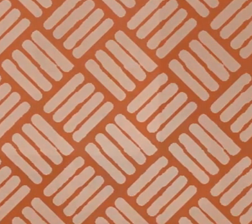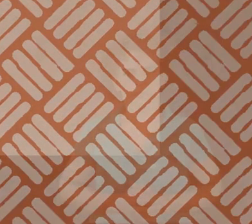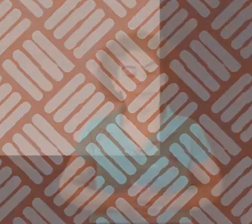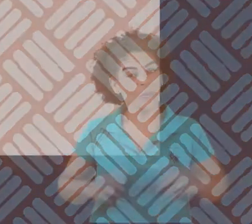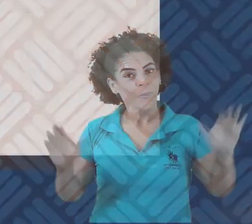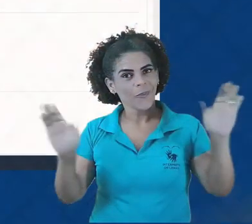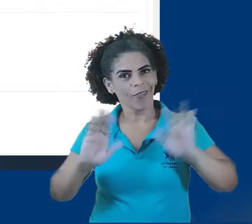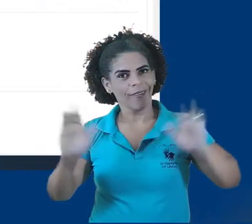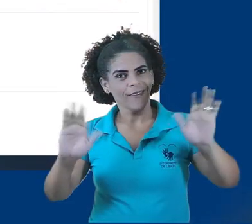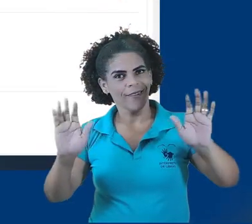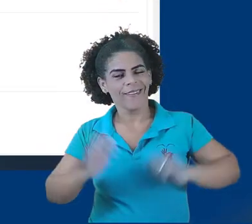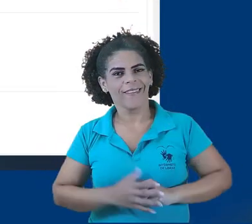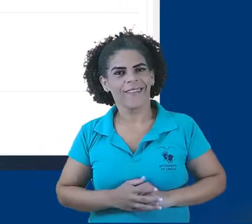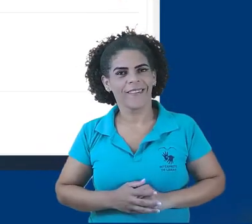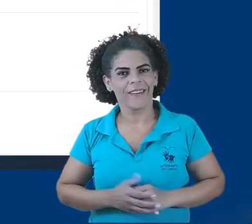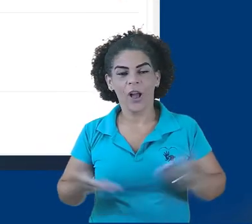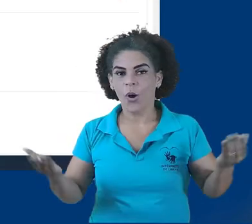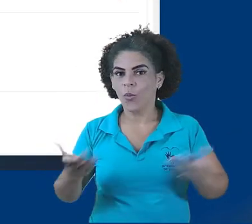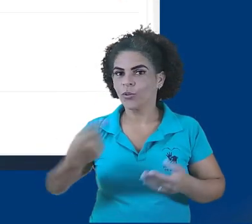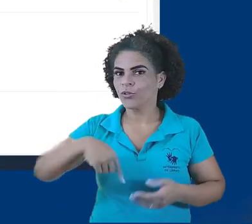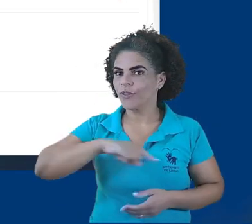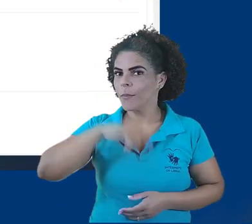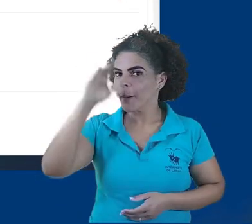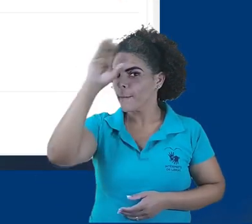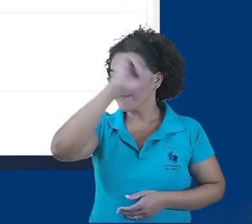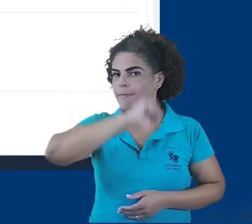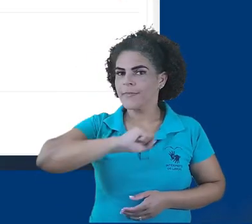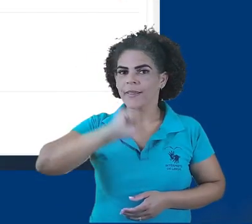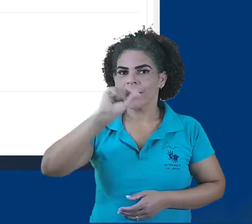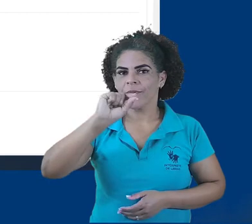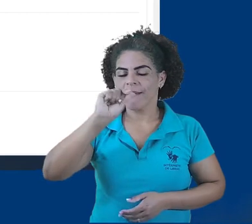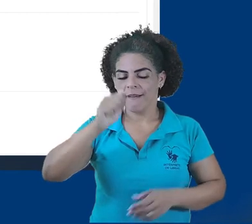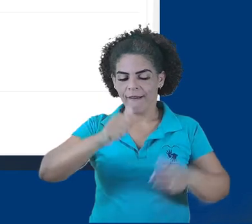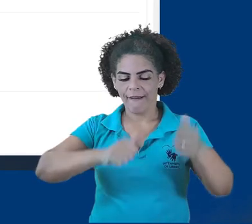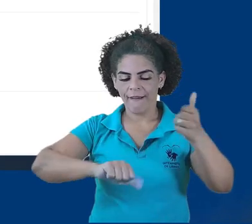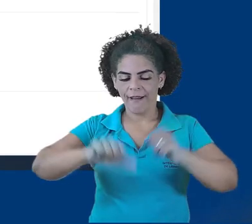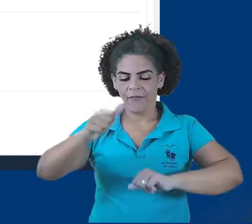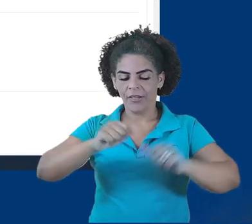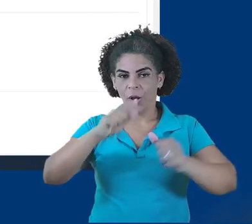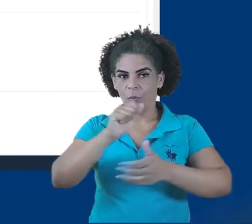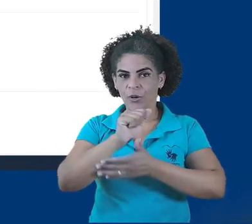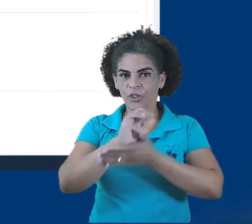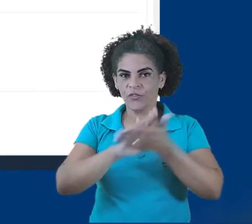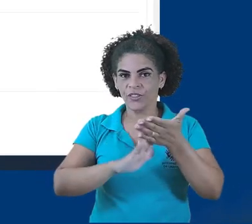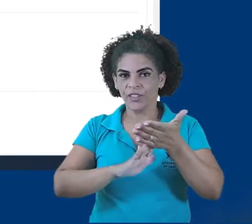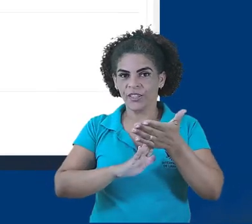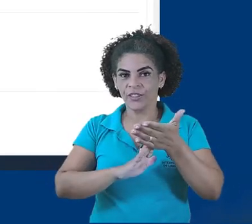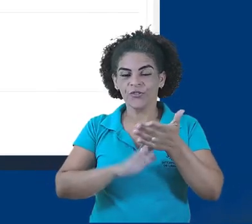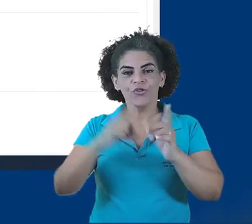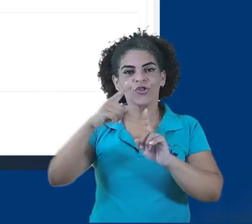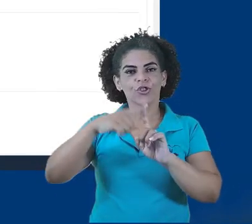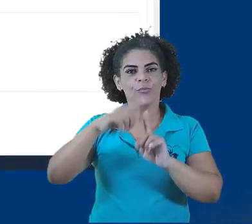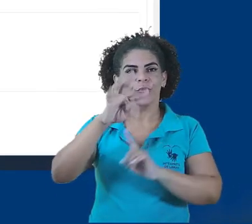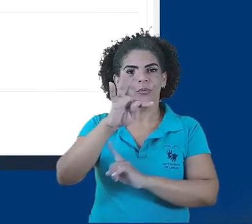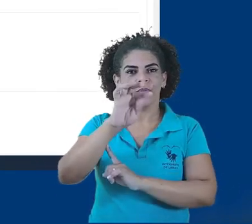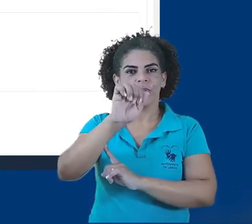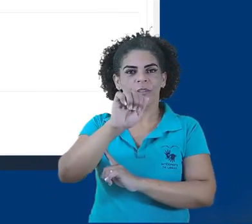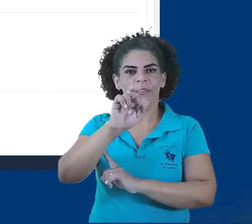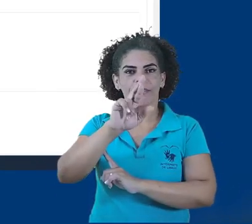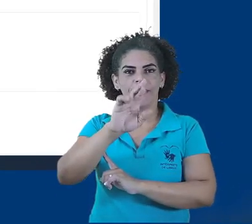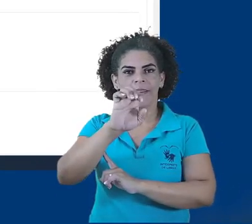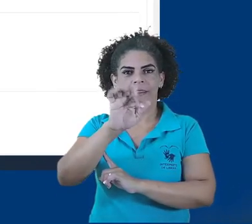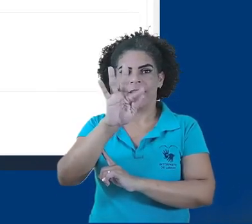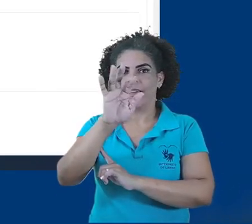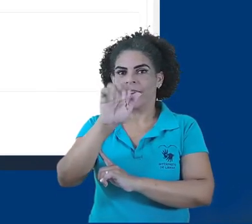Olá, hoje vamos aprender a avaliar uma atividade do tipo tarefa. Para